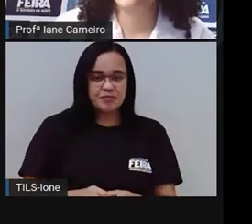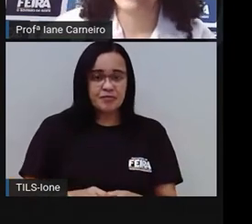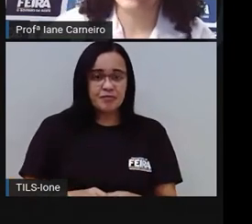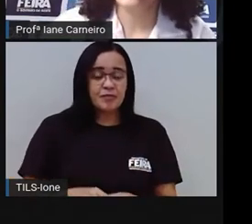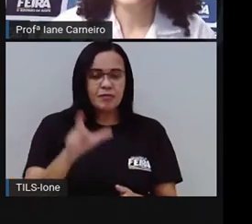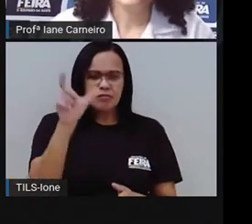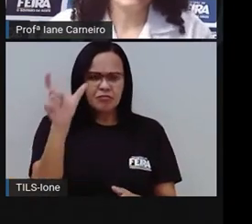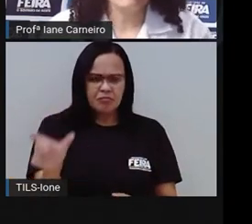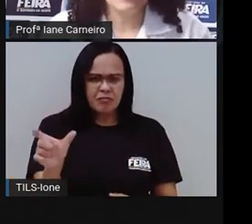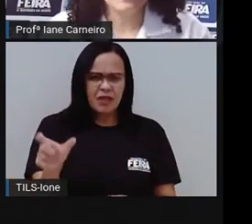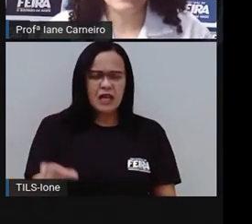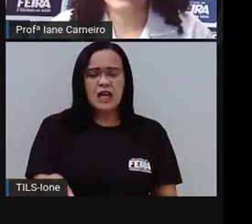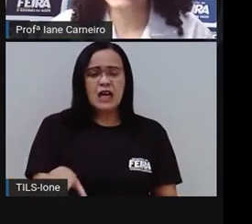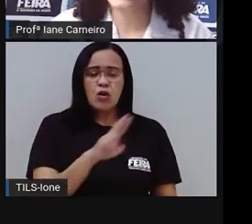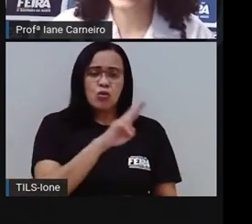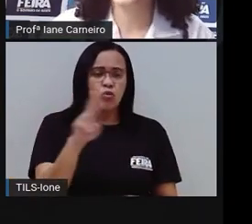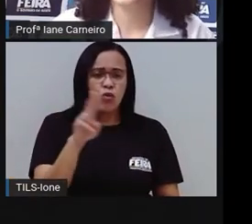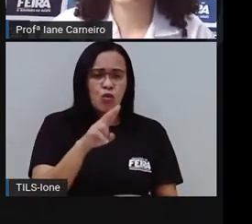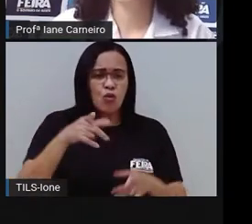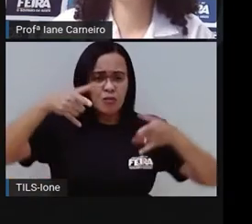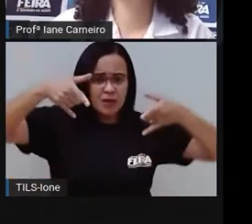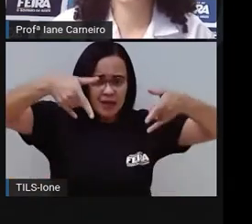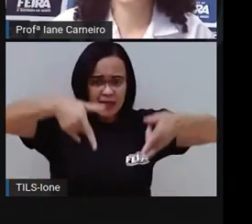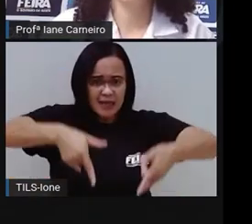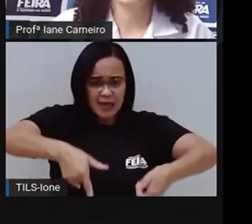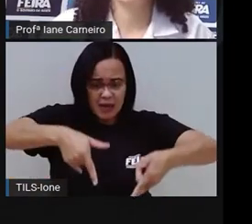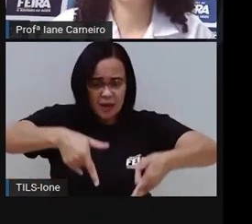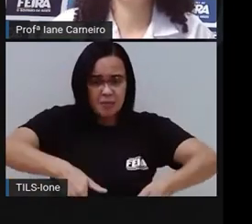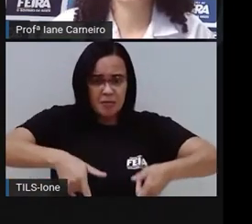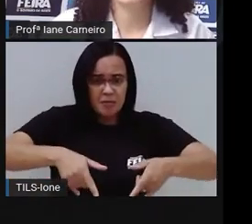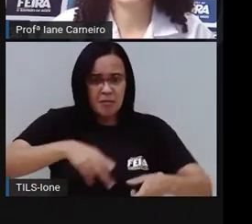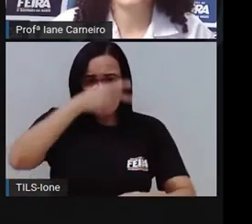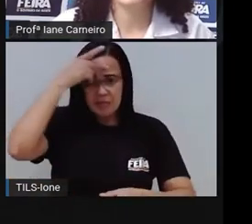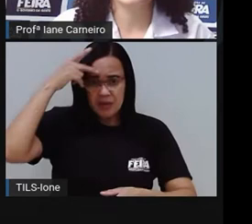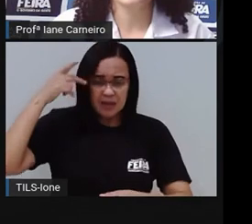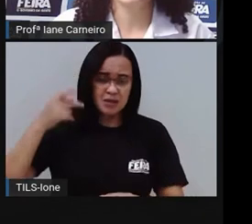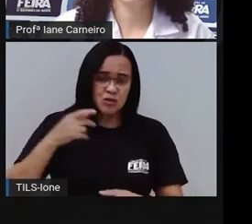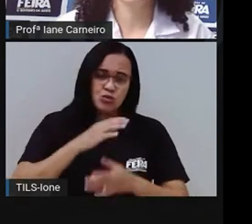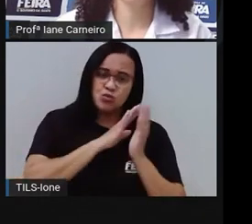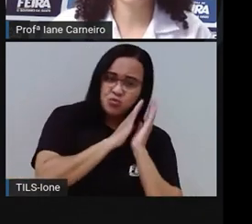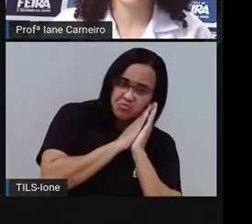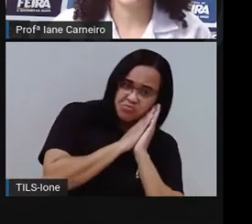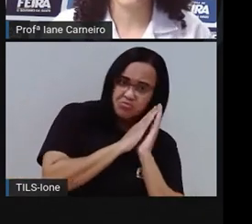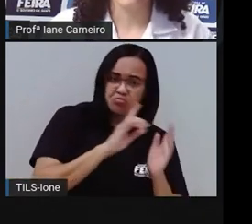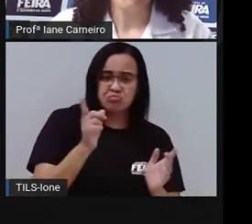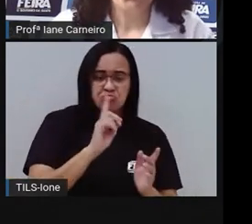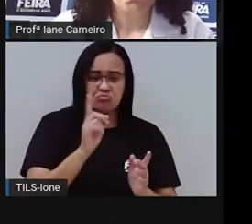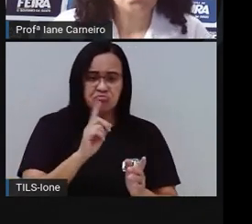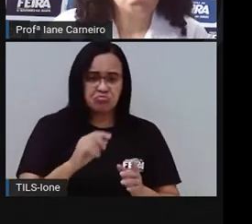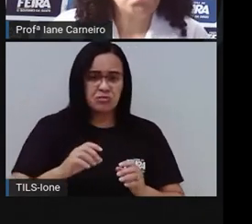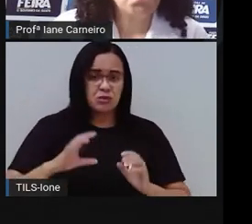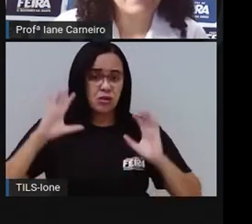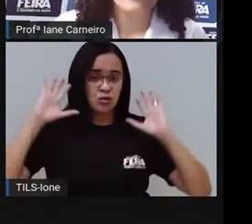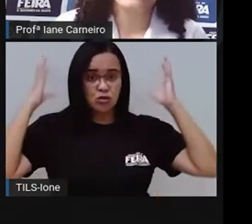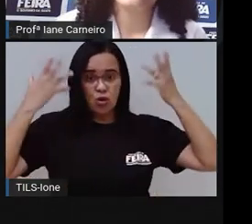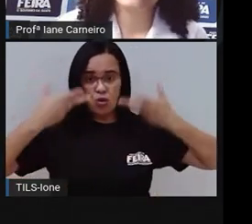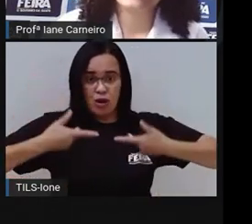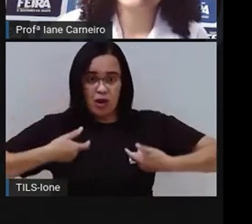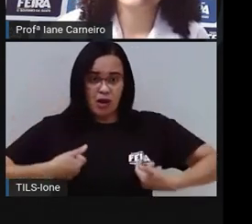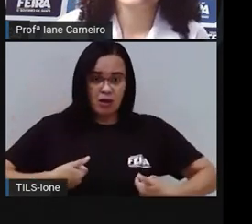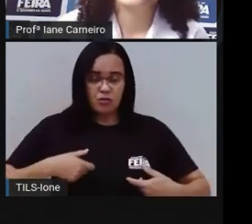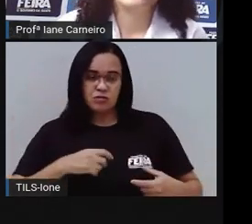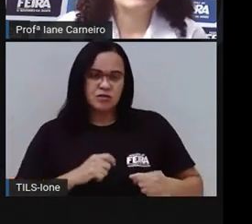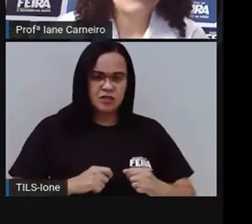cama. Em mim, ninguém se deita. Só o leão se ajeita. Quem sou eu? Eu me